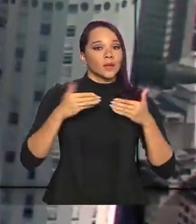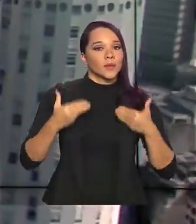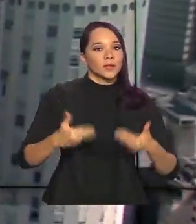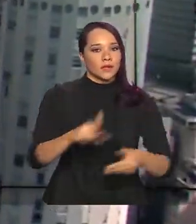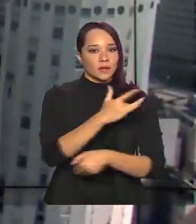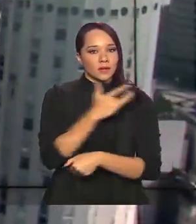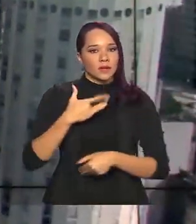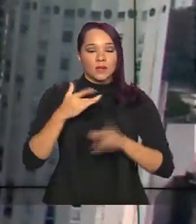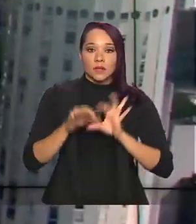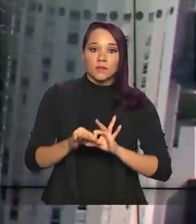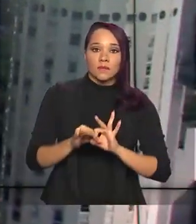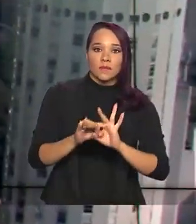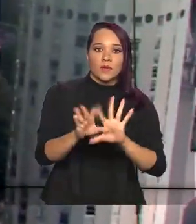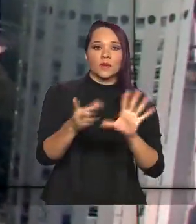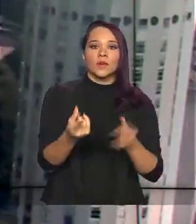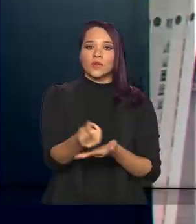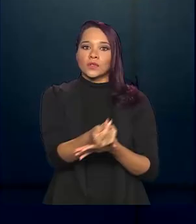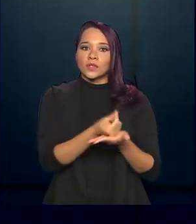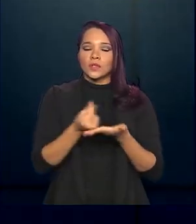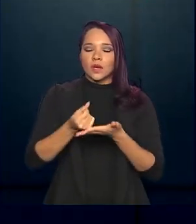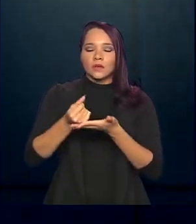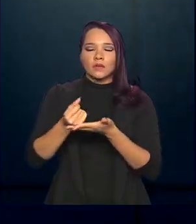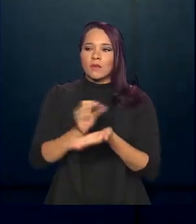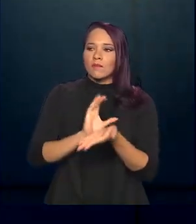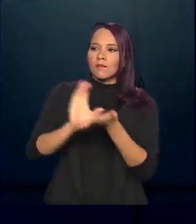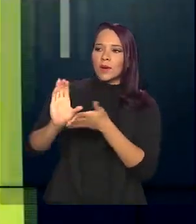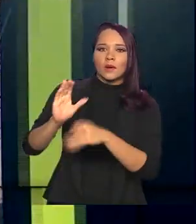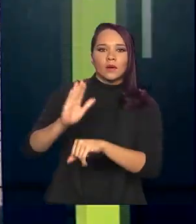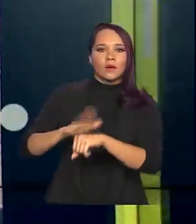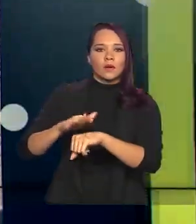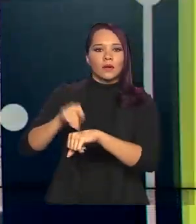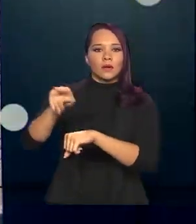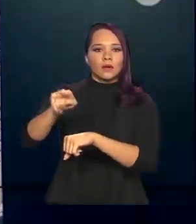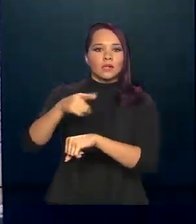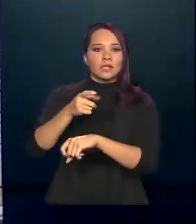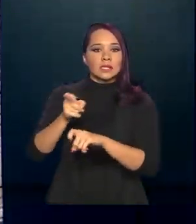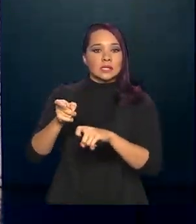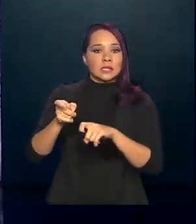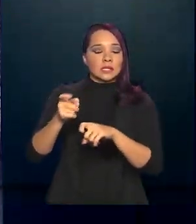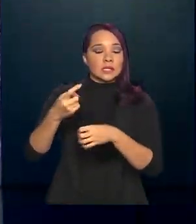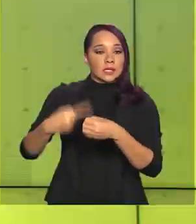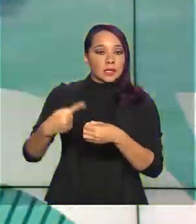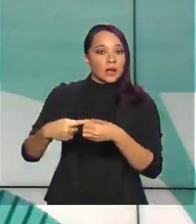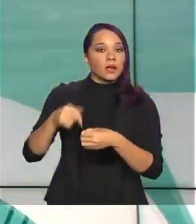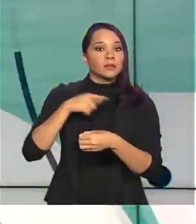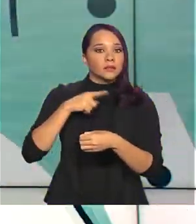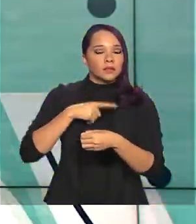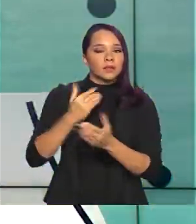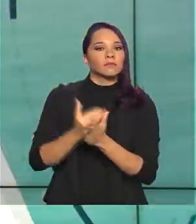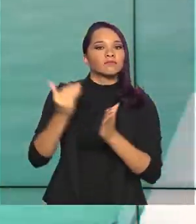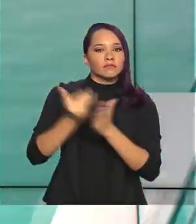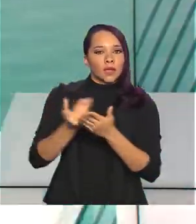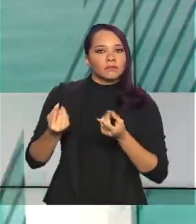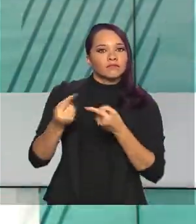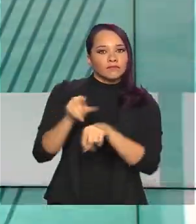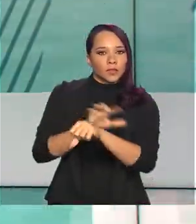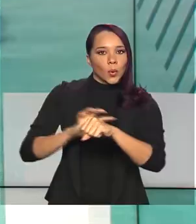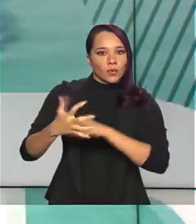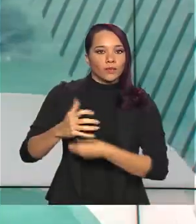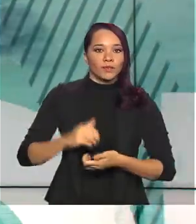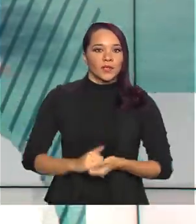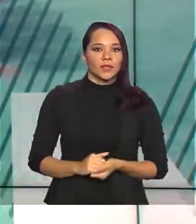Saúde liberou dinheiro para que mais cidades fortaleçam os centros de atendimento de enfrentamento da Covid-19.